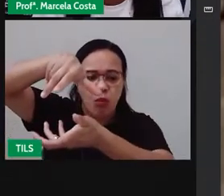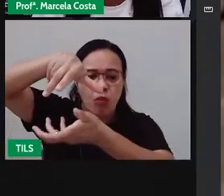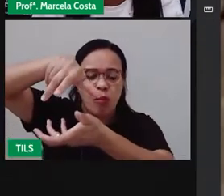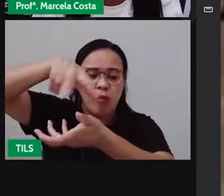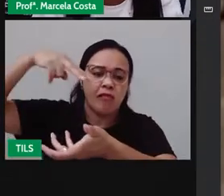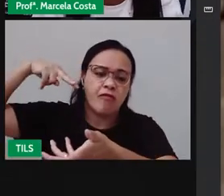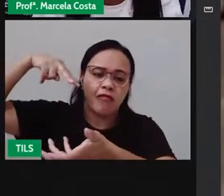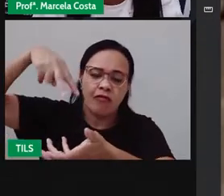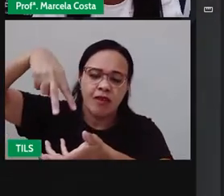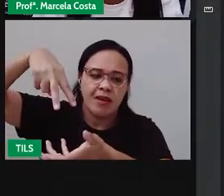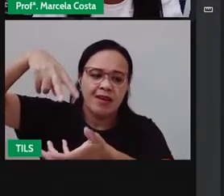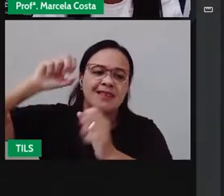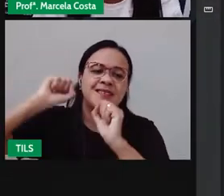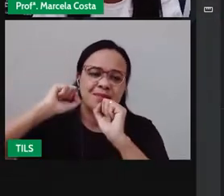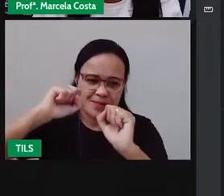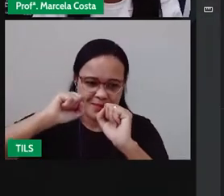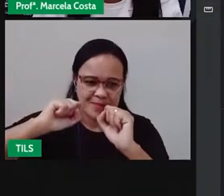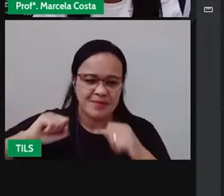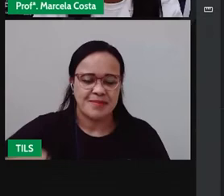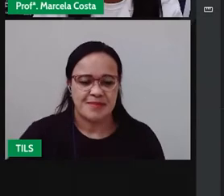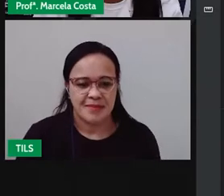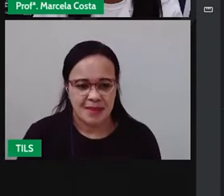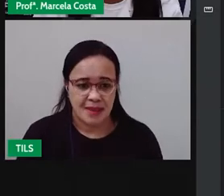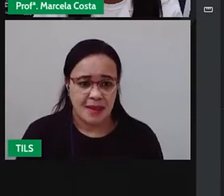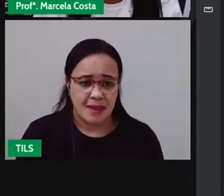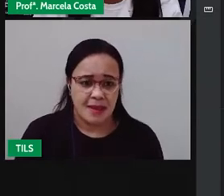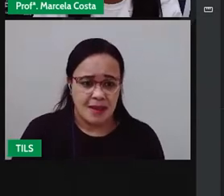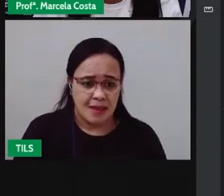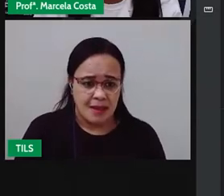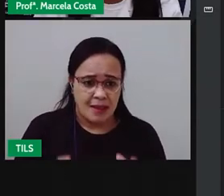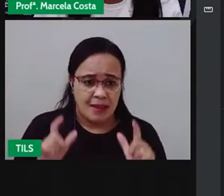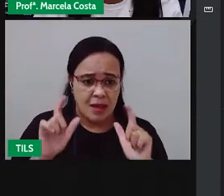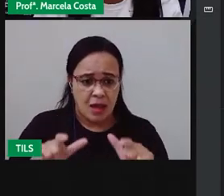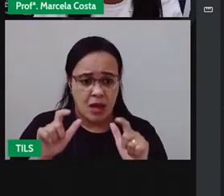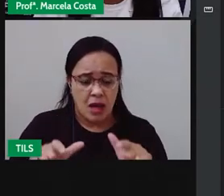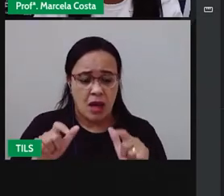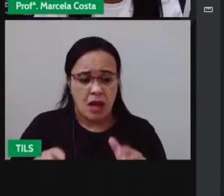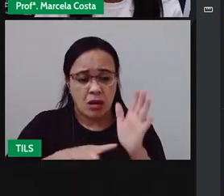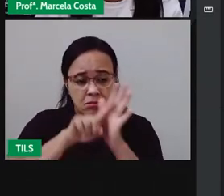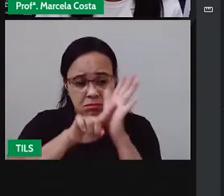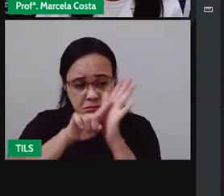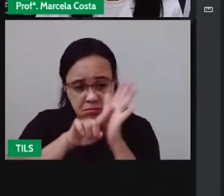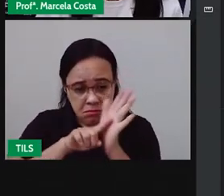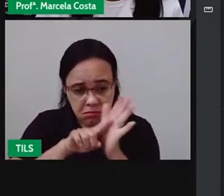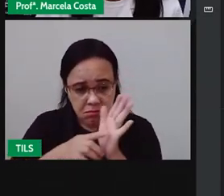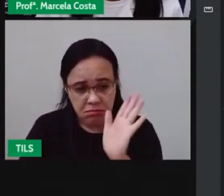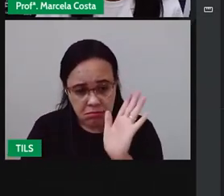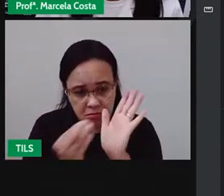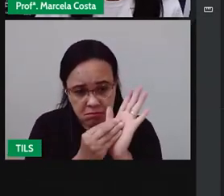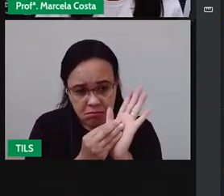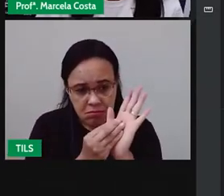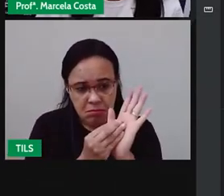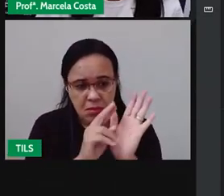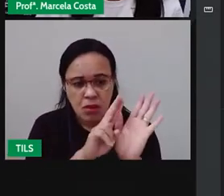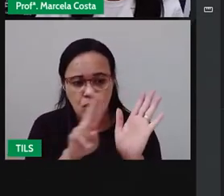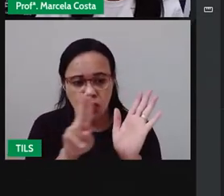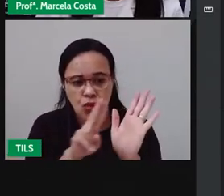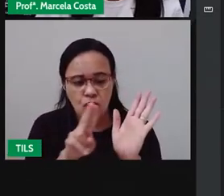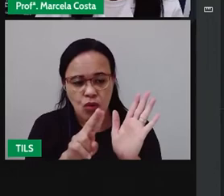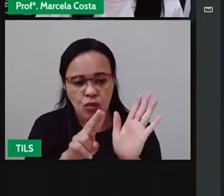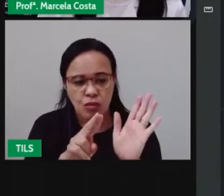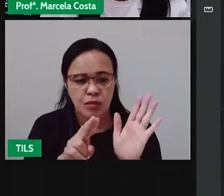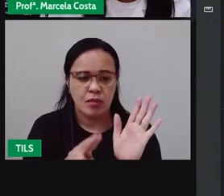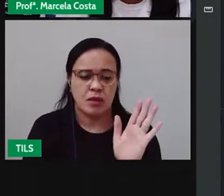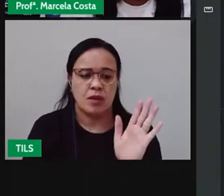E aqui nesse espaço aqui pesquisar eu venho aqui e coloco o EF